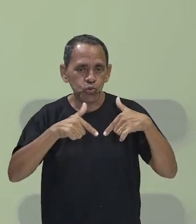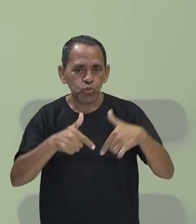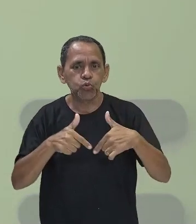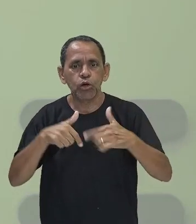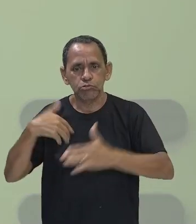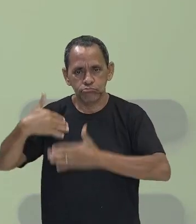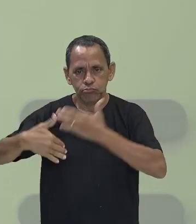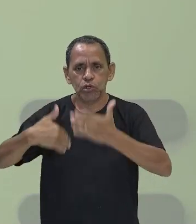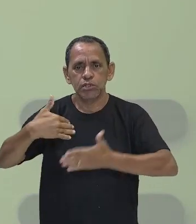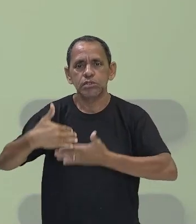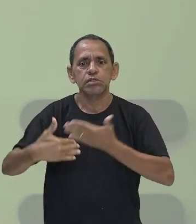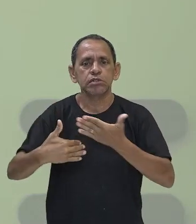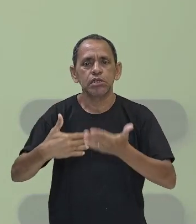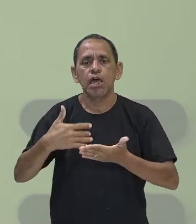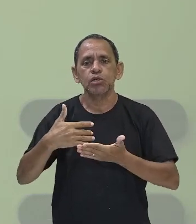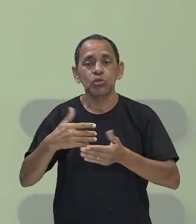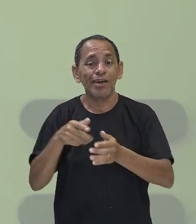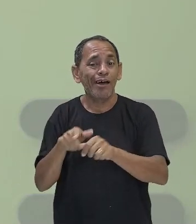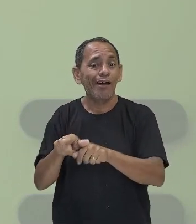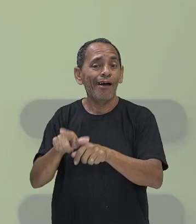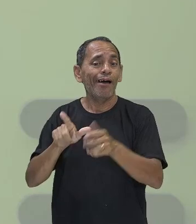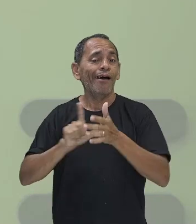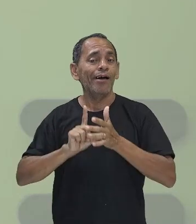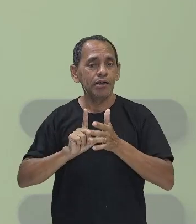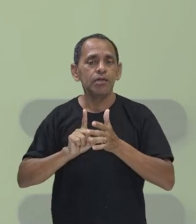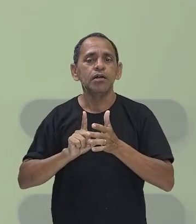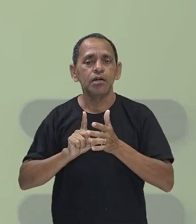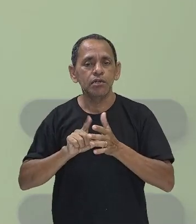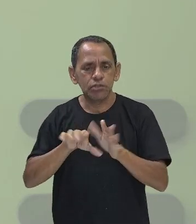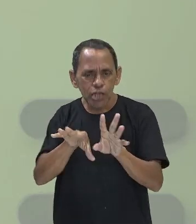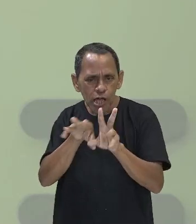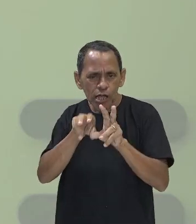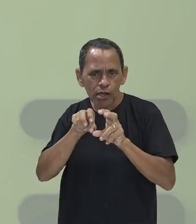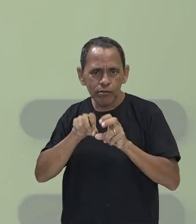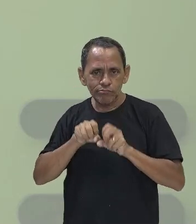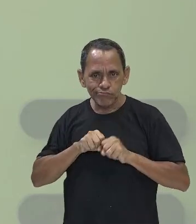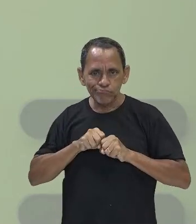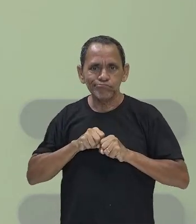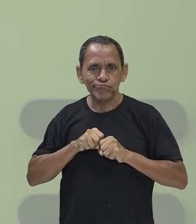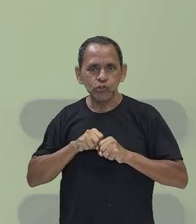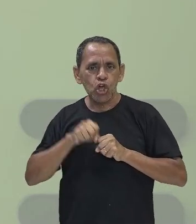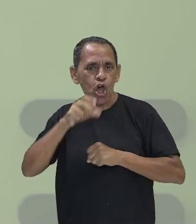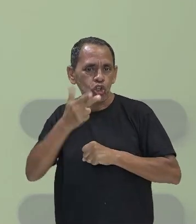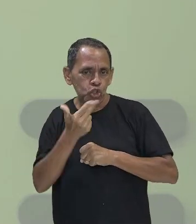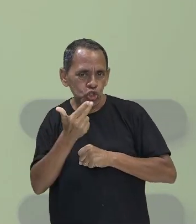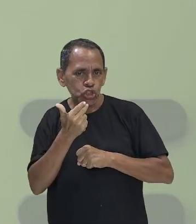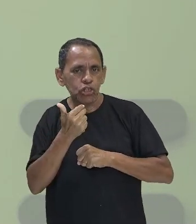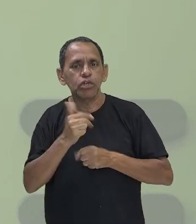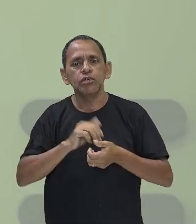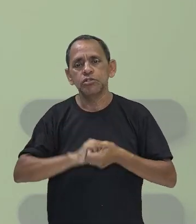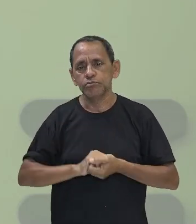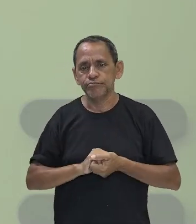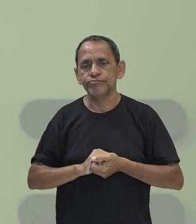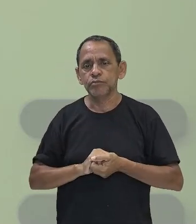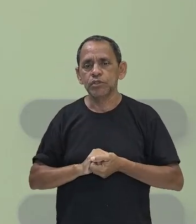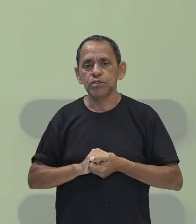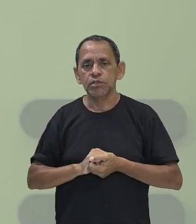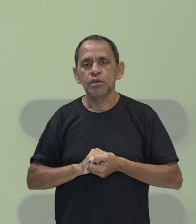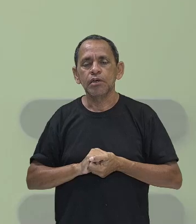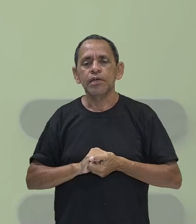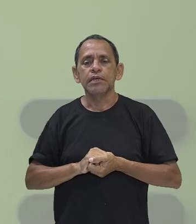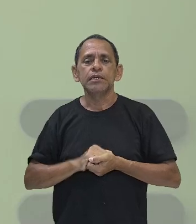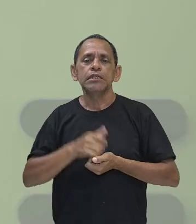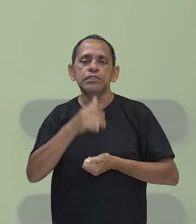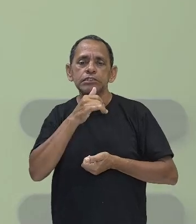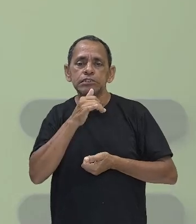a absorção desse alimento, desses nutrientes, com os contaminantes que possivelmente são os patógenos, são invasores nesse caso